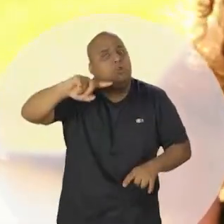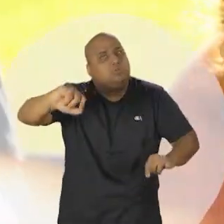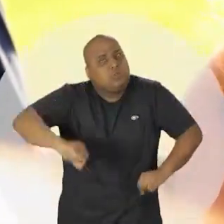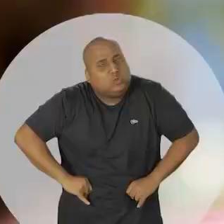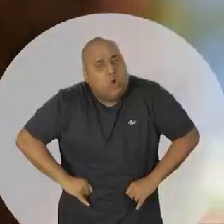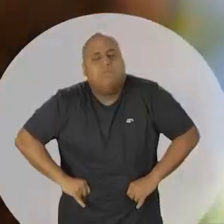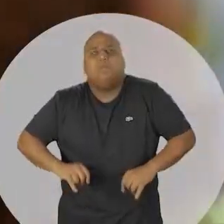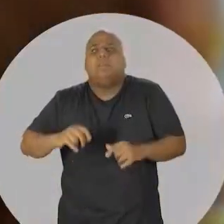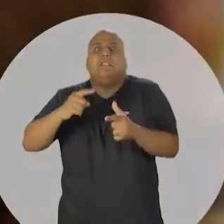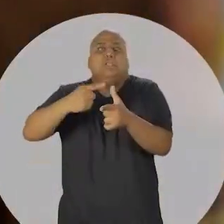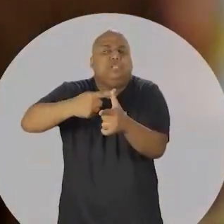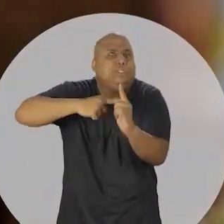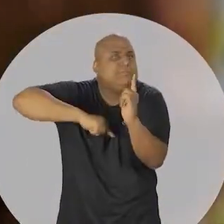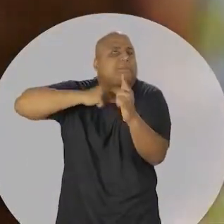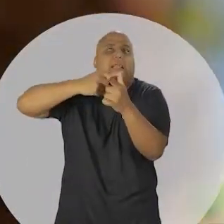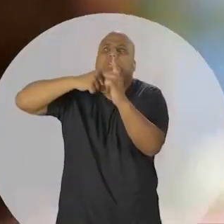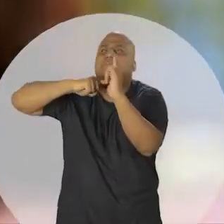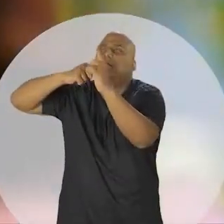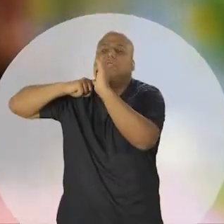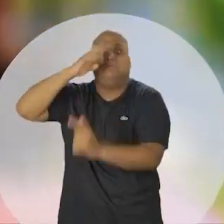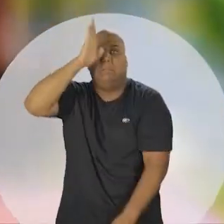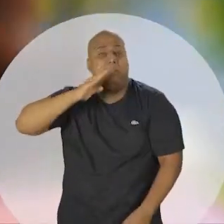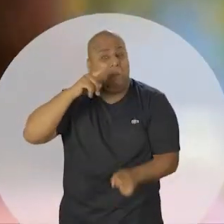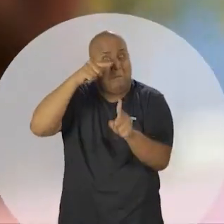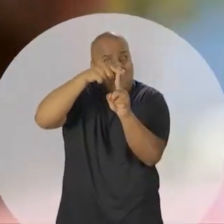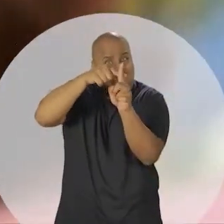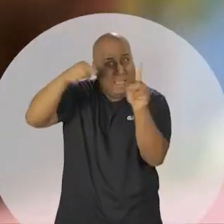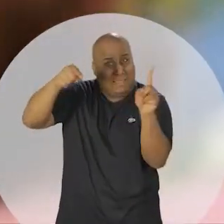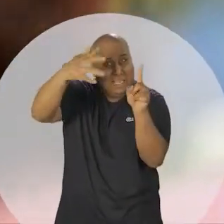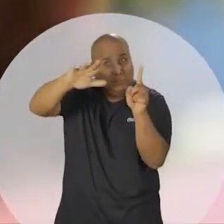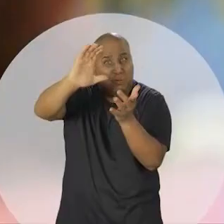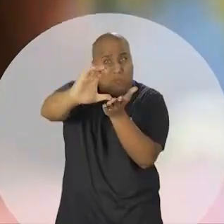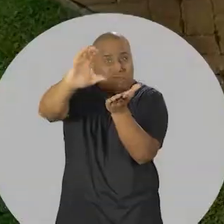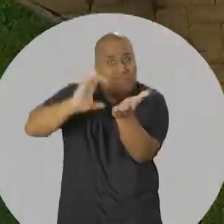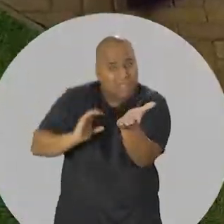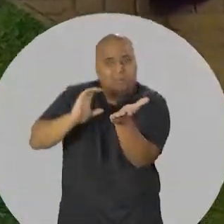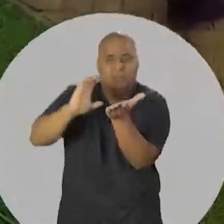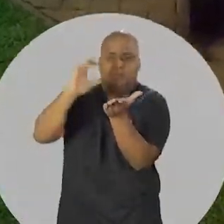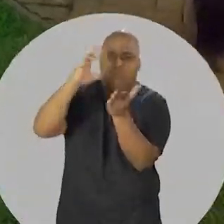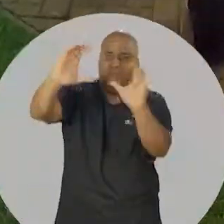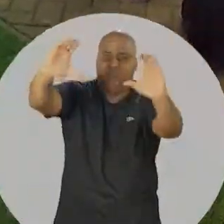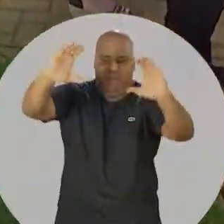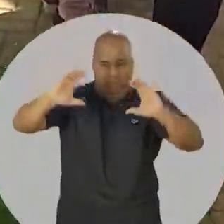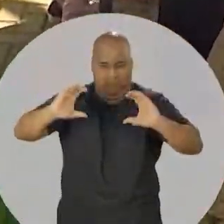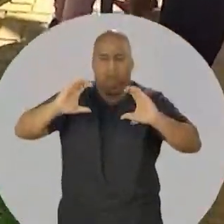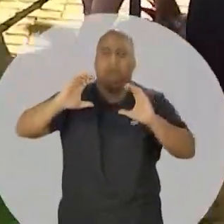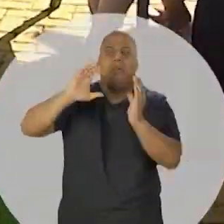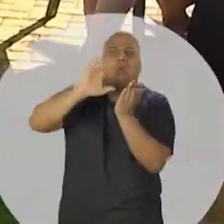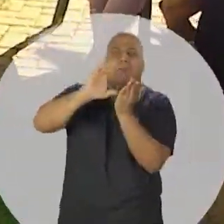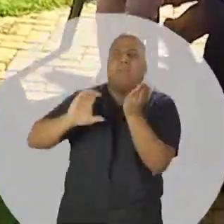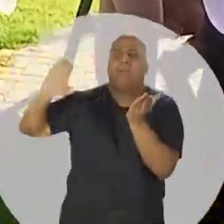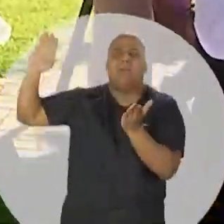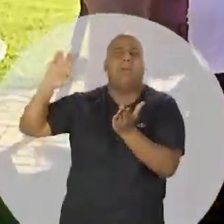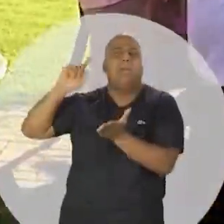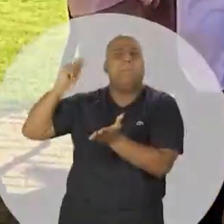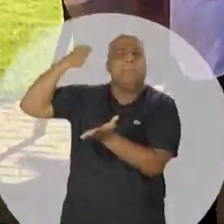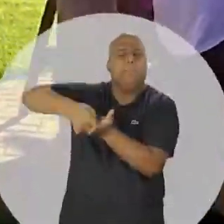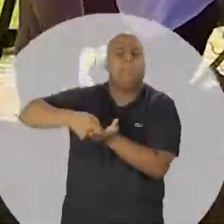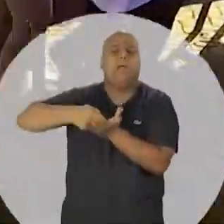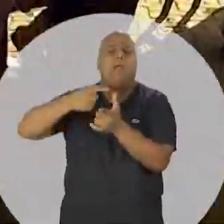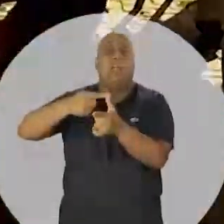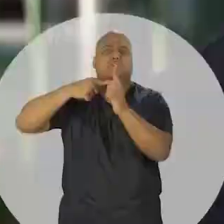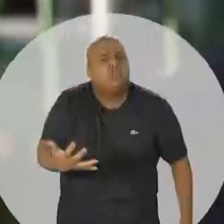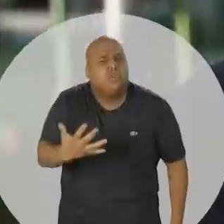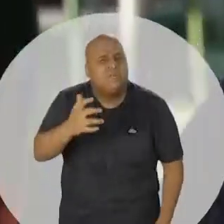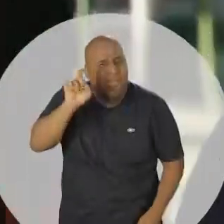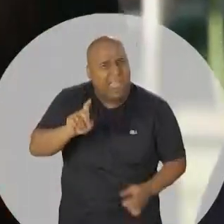altos, que é a maior despesa que o país carrega hoje. Só para você ter uma ideia, quase metade do orçamento, quase metade, está comprometida